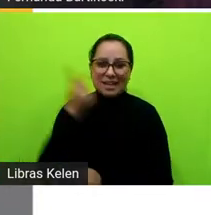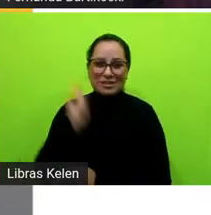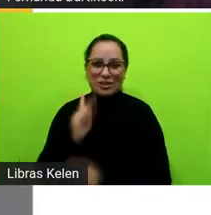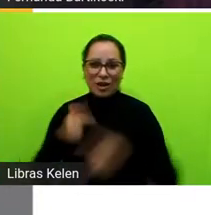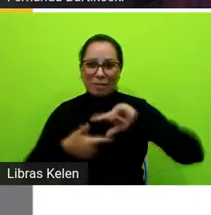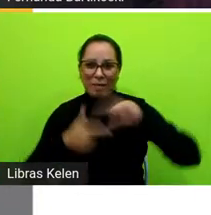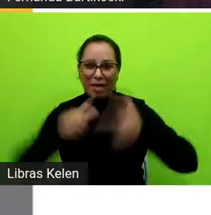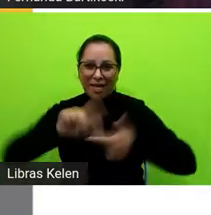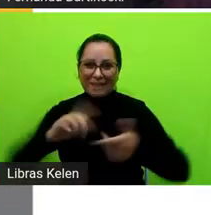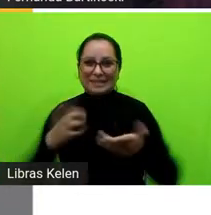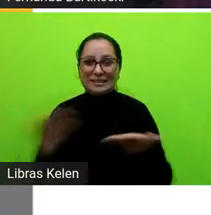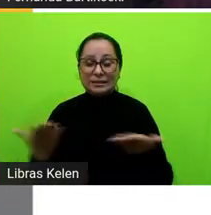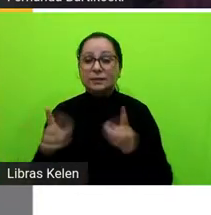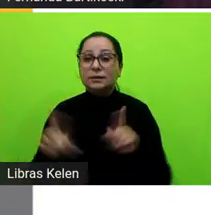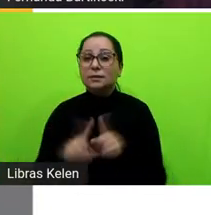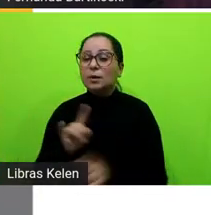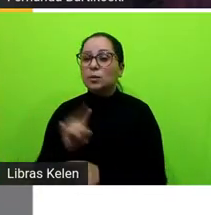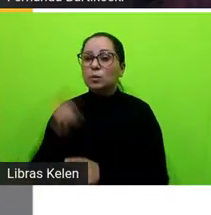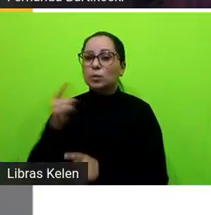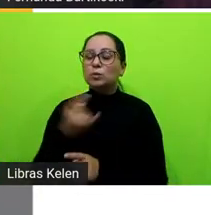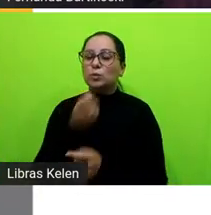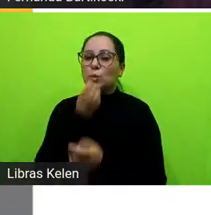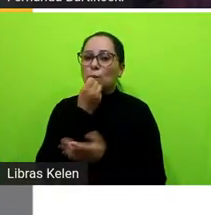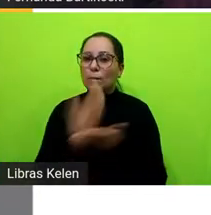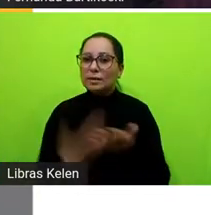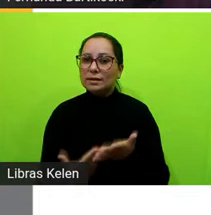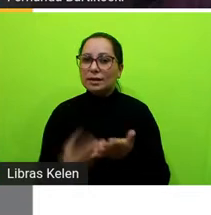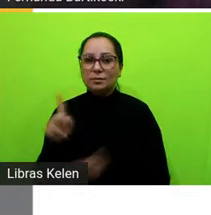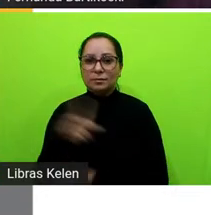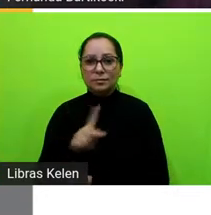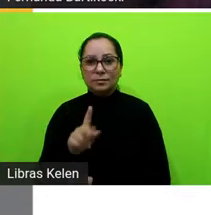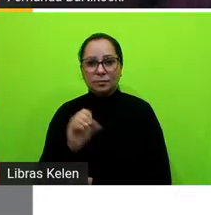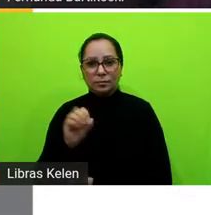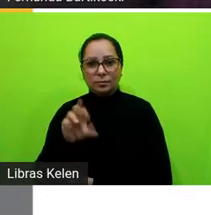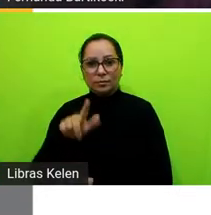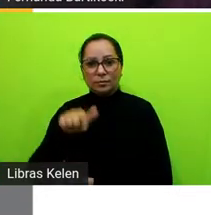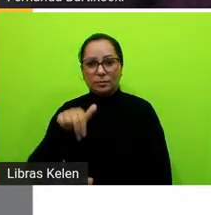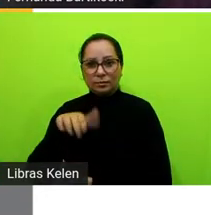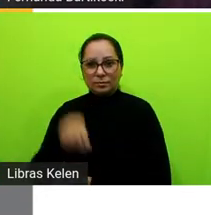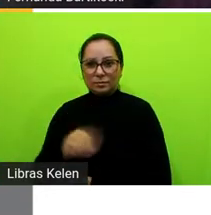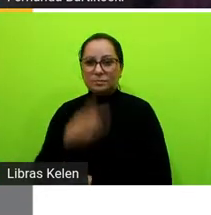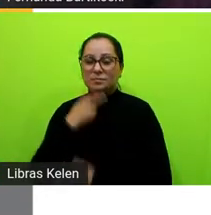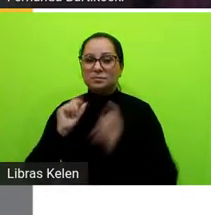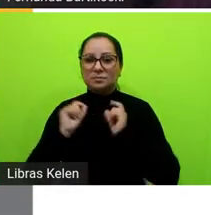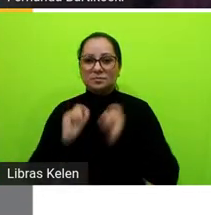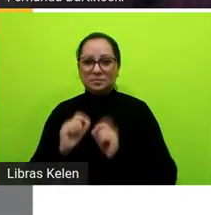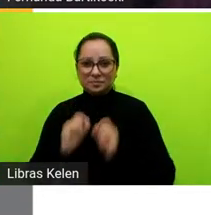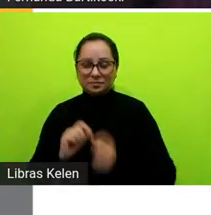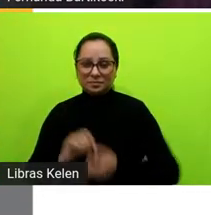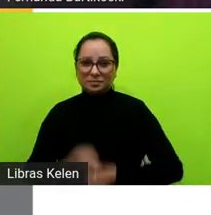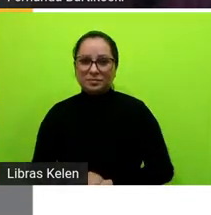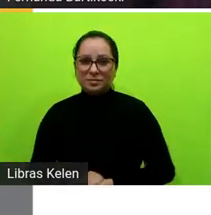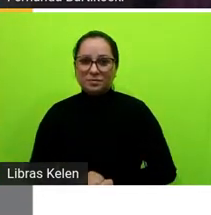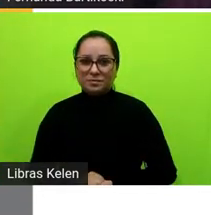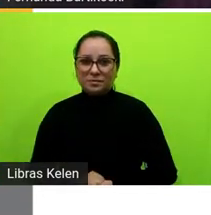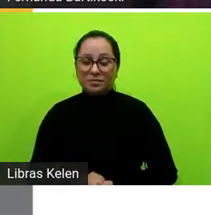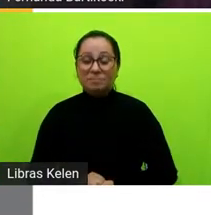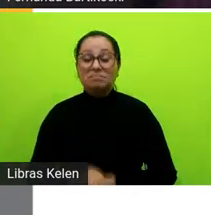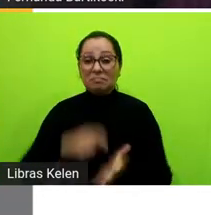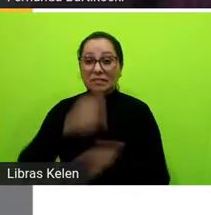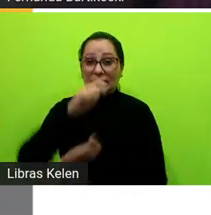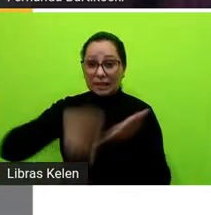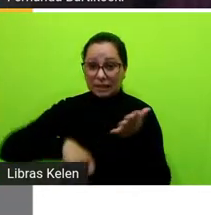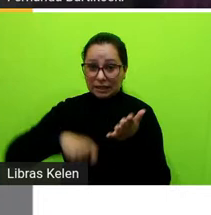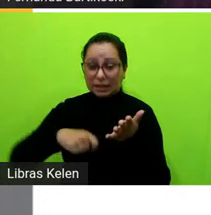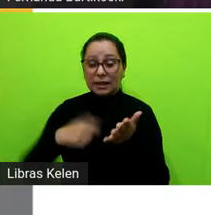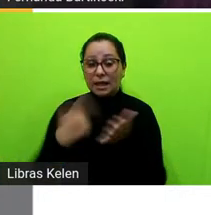um último comentário do professor Orlando Merino Recinos a gruta do tempo de Edward Packard tem esse